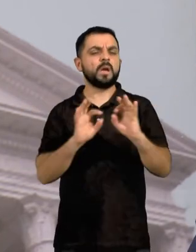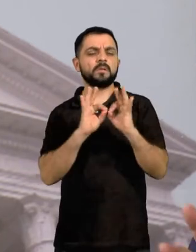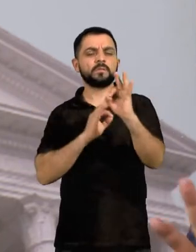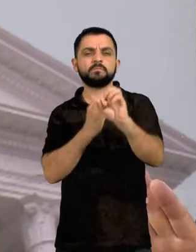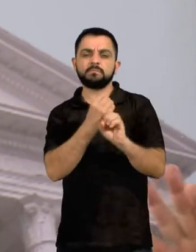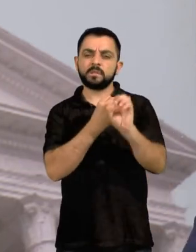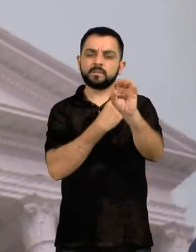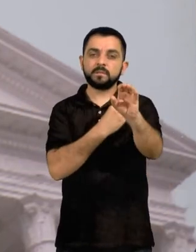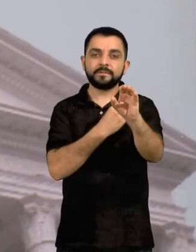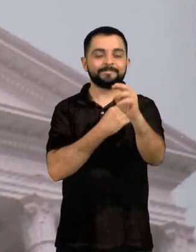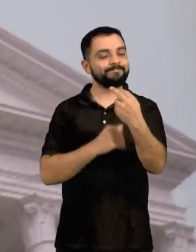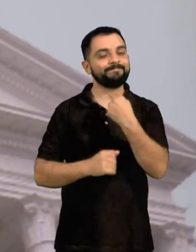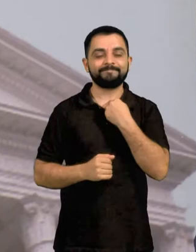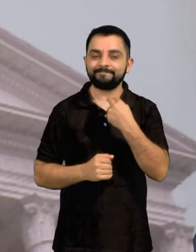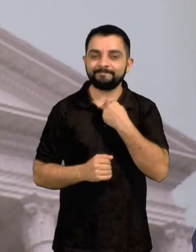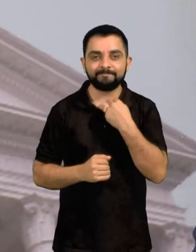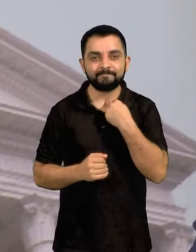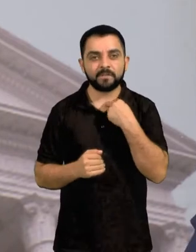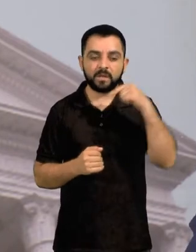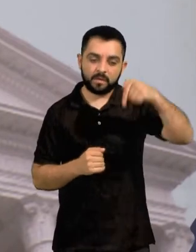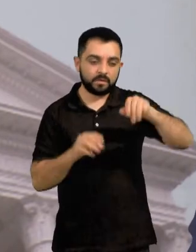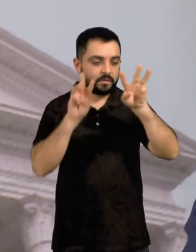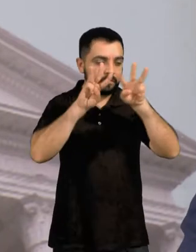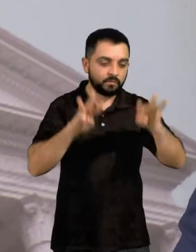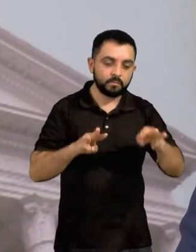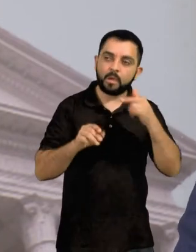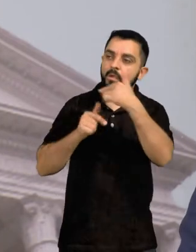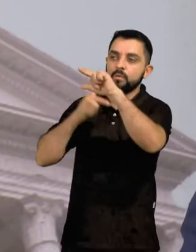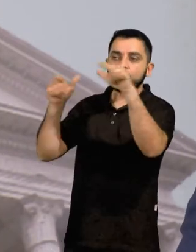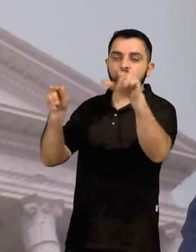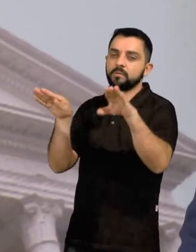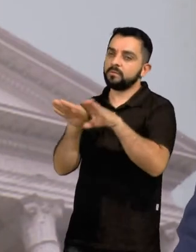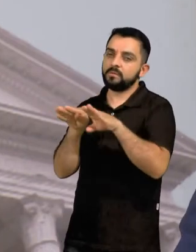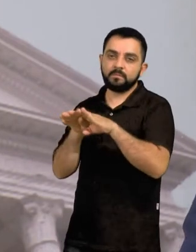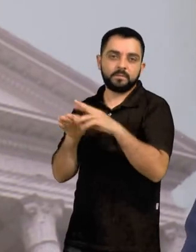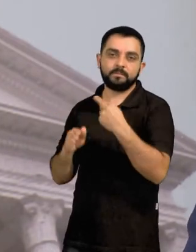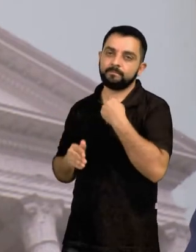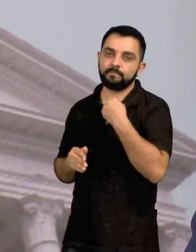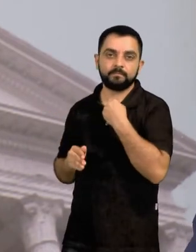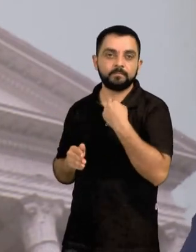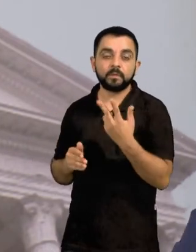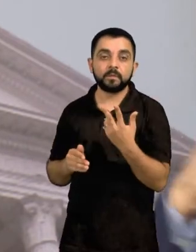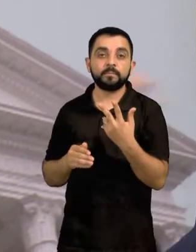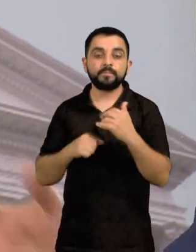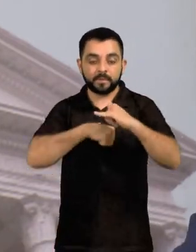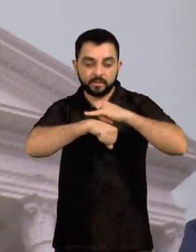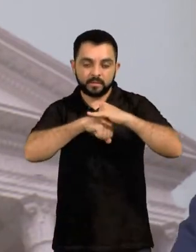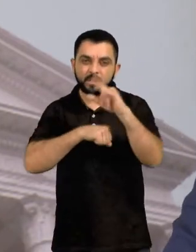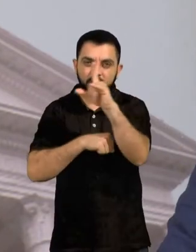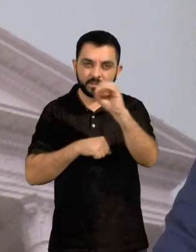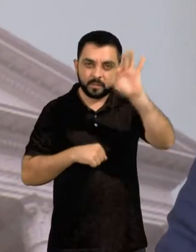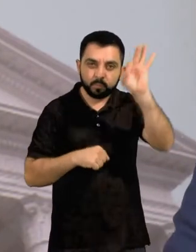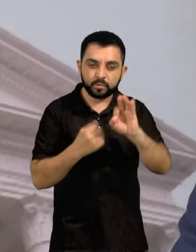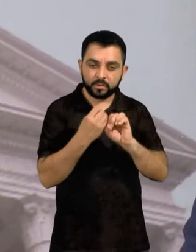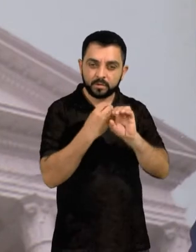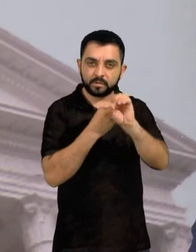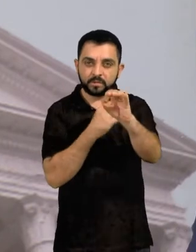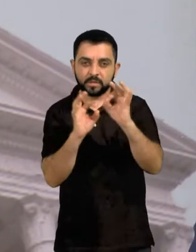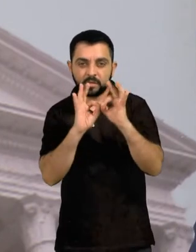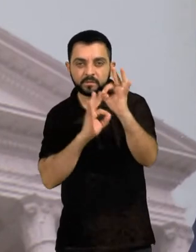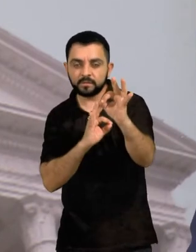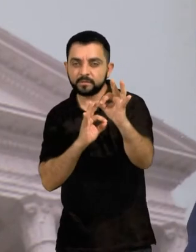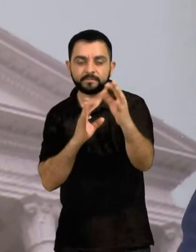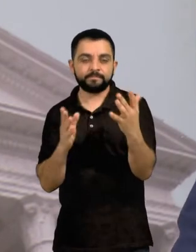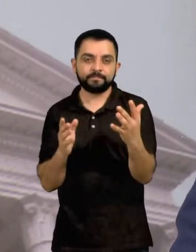nem na UFPR, nem em nenhuma outra universidade federal, no uso puro e simples de estratégias de ensino remoto, ou seja, a EAD ou outras plataformas,